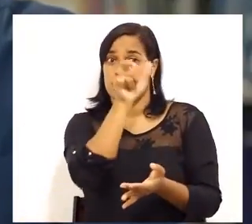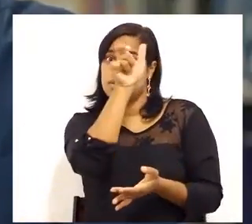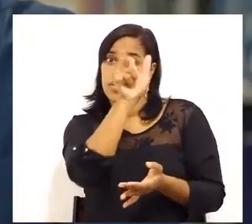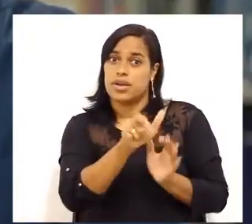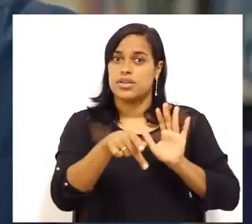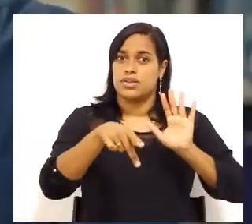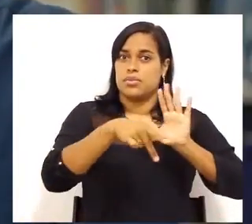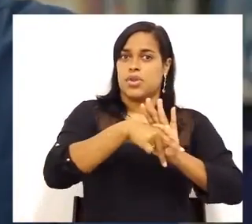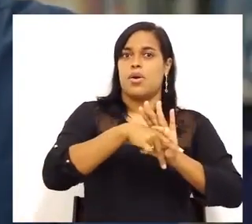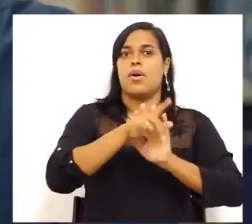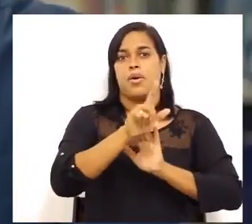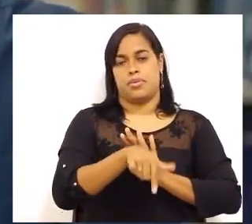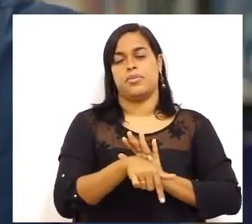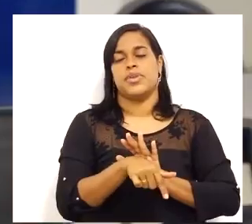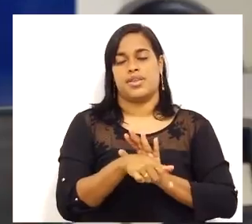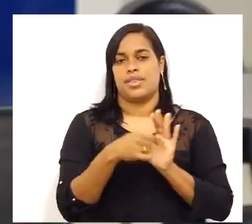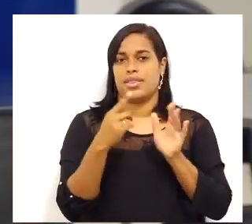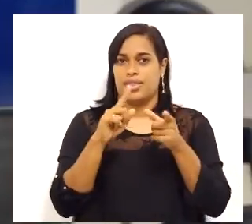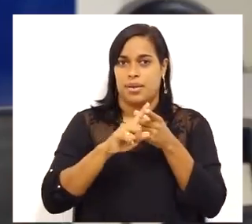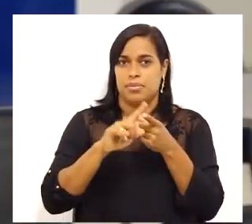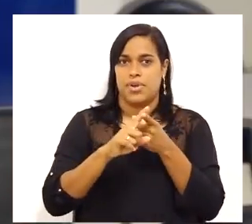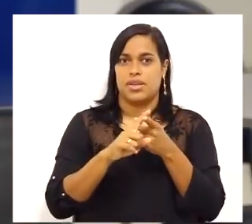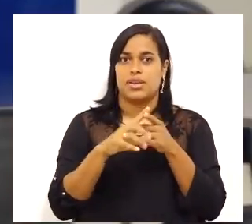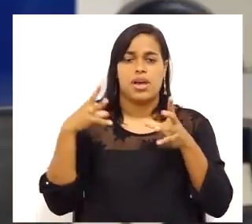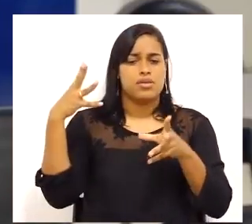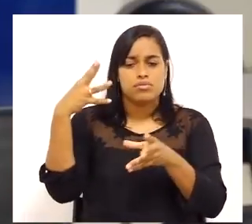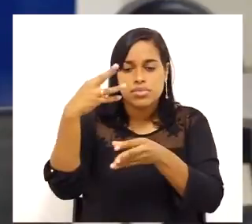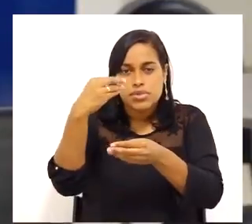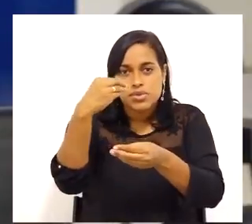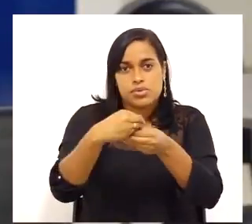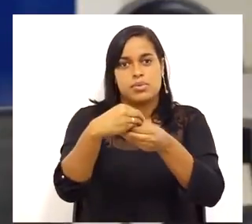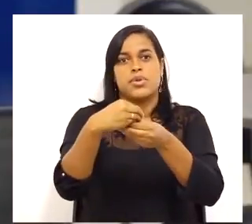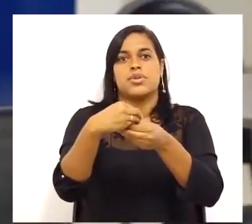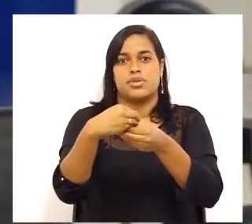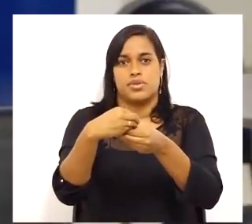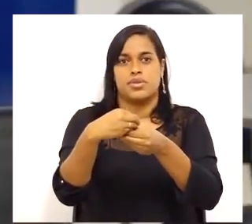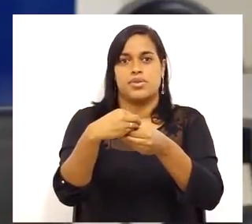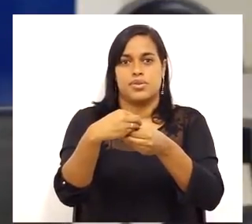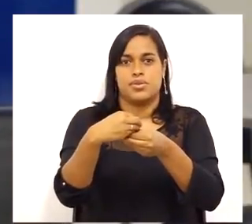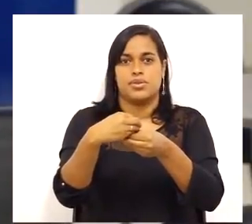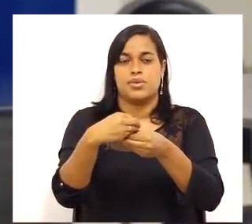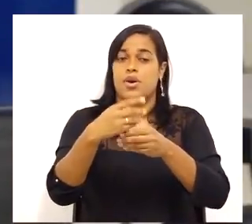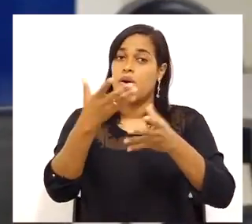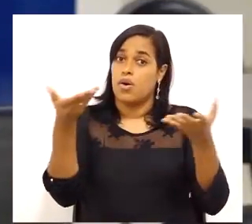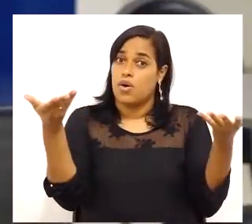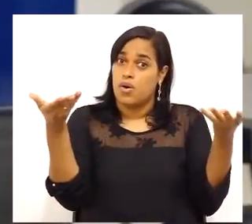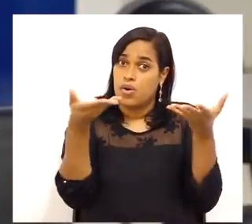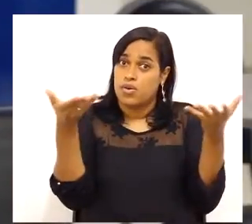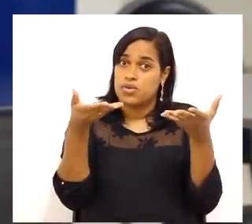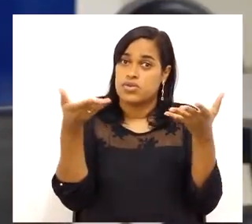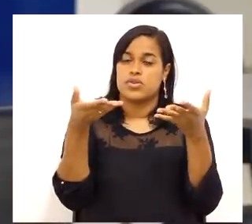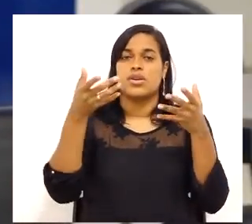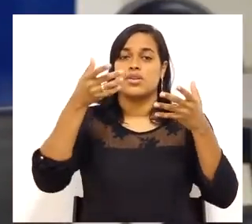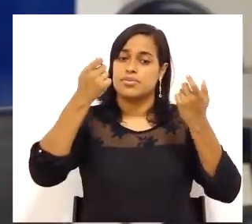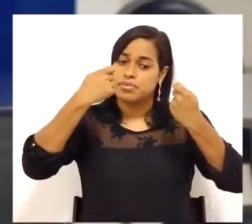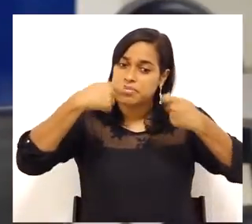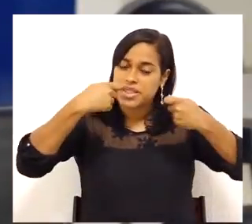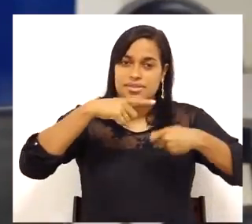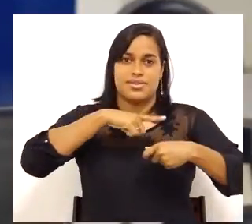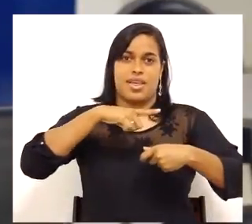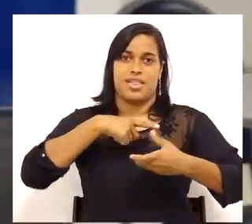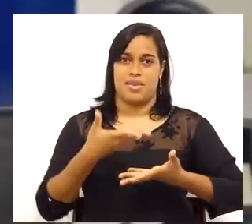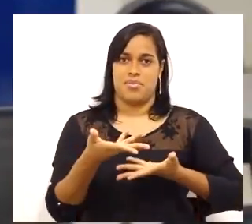do resiliente. Então, resumindo. Quais seriam hoje as habilidades necessárias para atender o